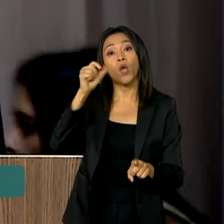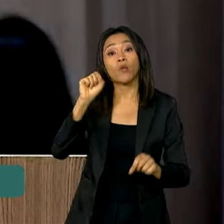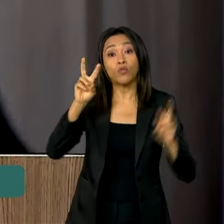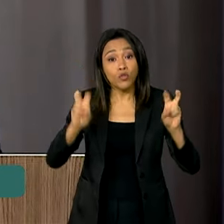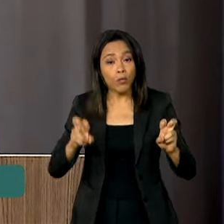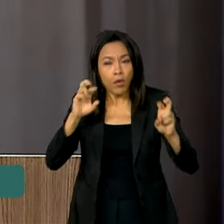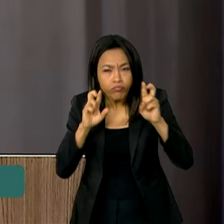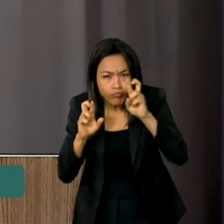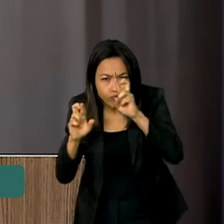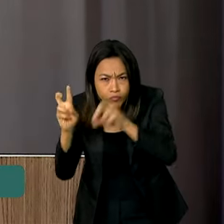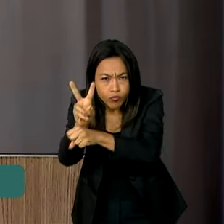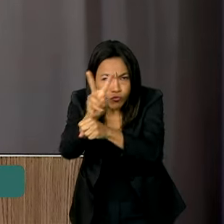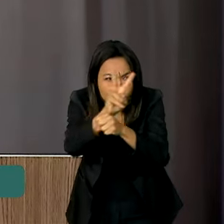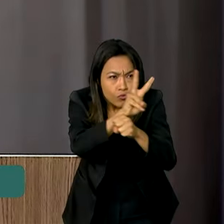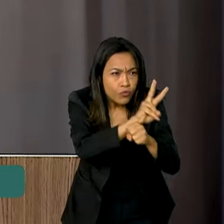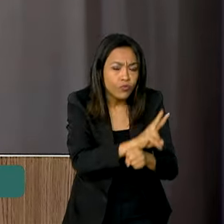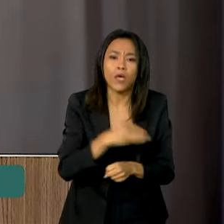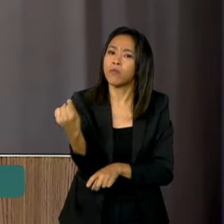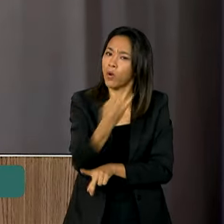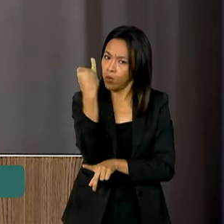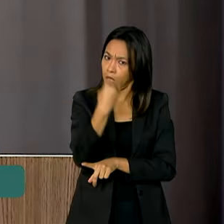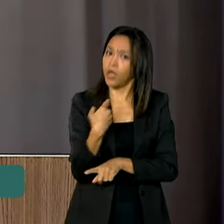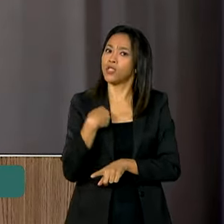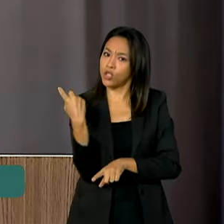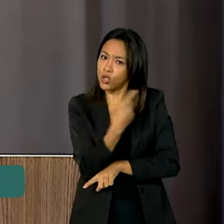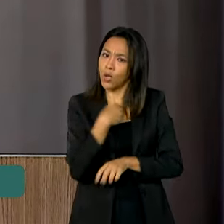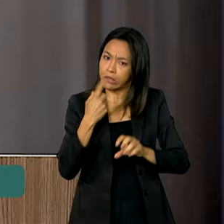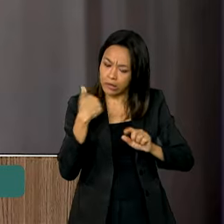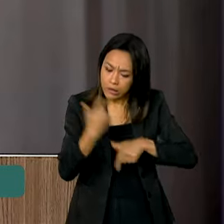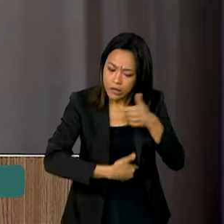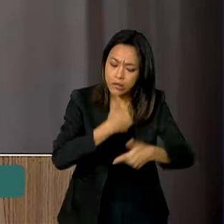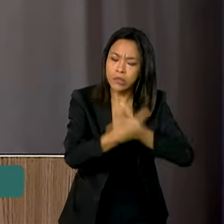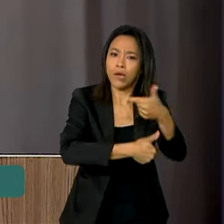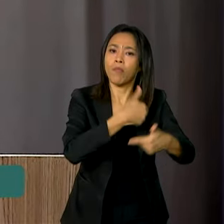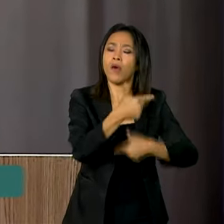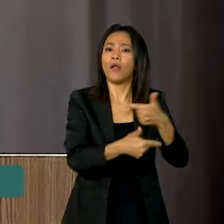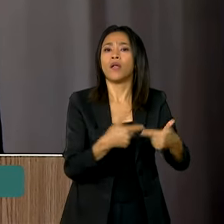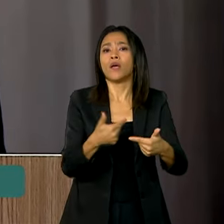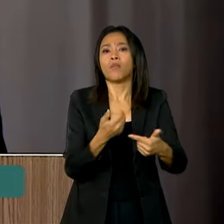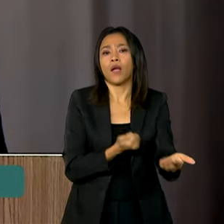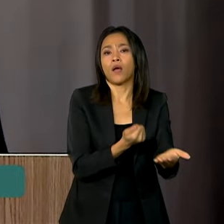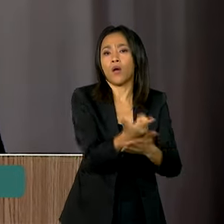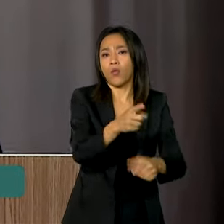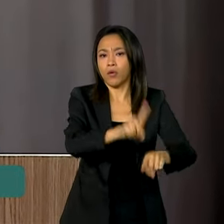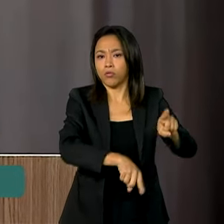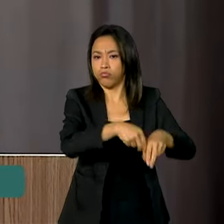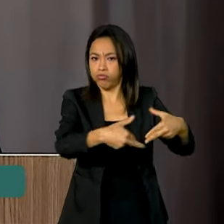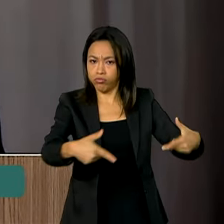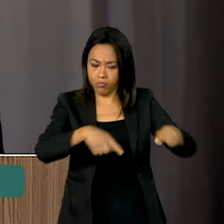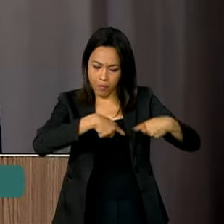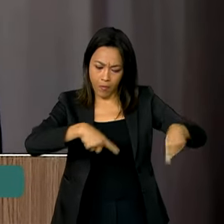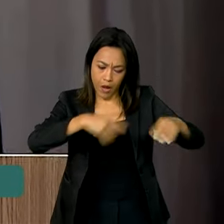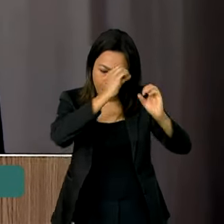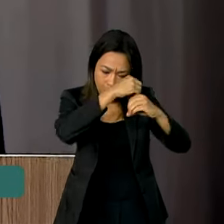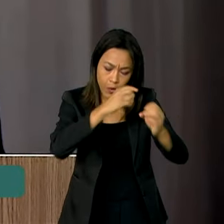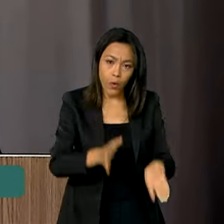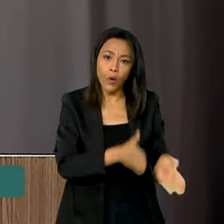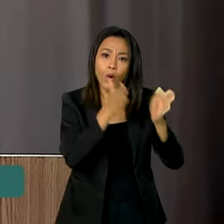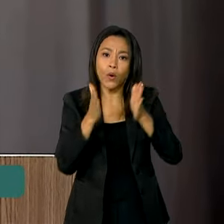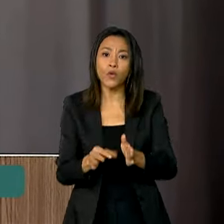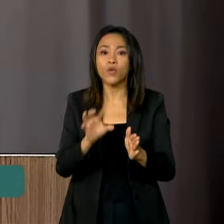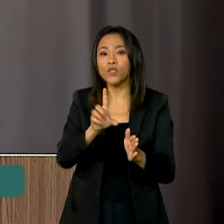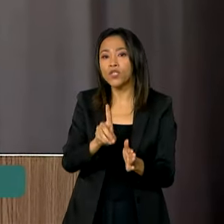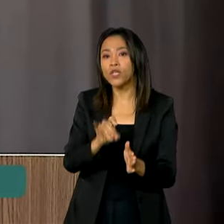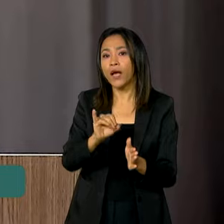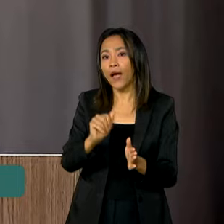vigilância. É importante destacar que nós trabalhamos na aquisição de insumos para laboratório. Fizemos o Dias